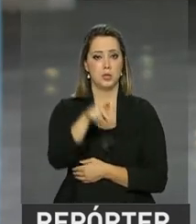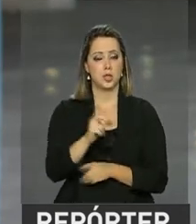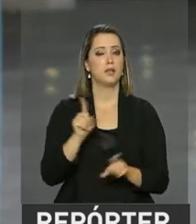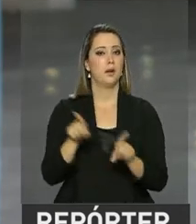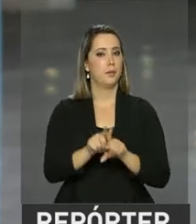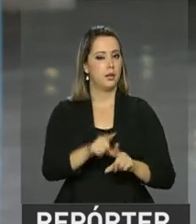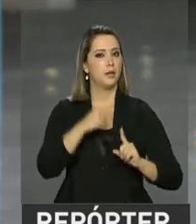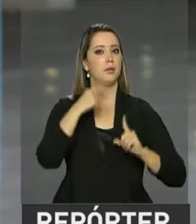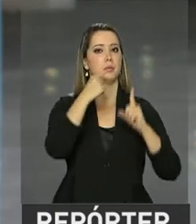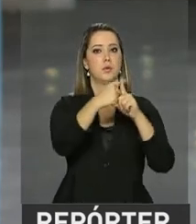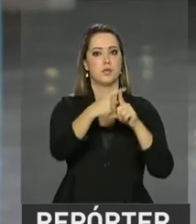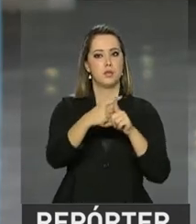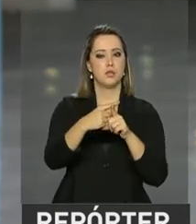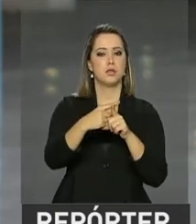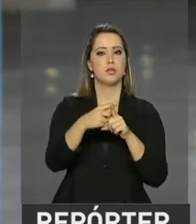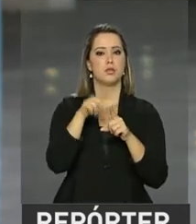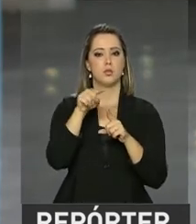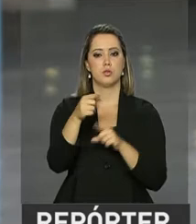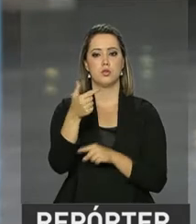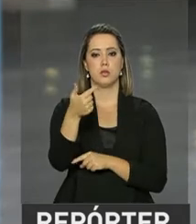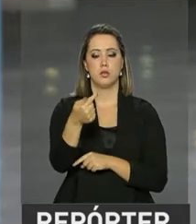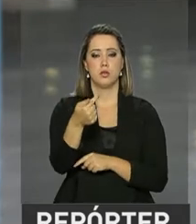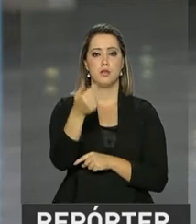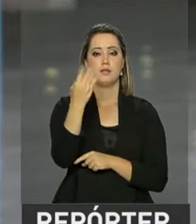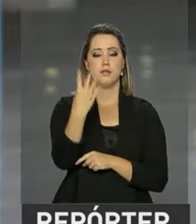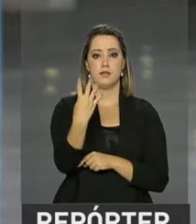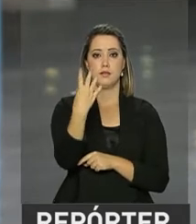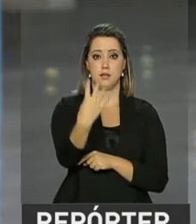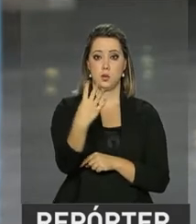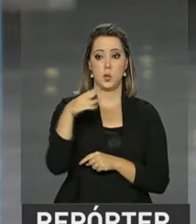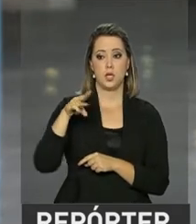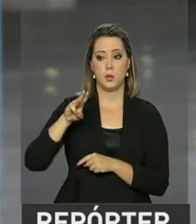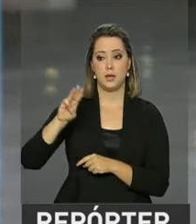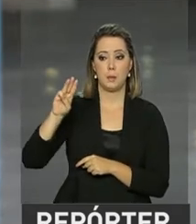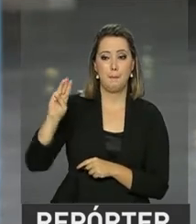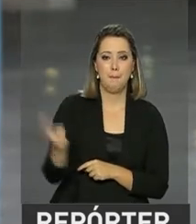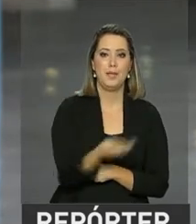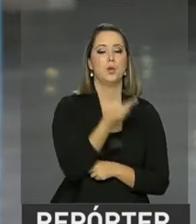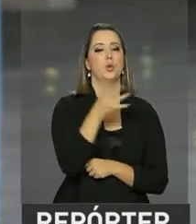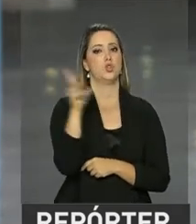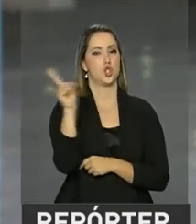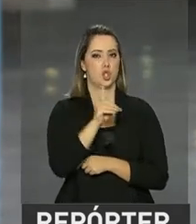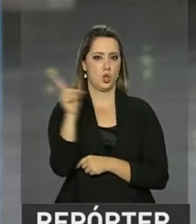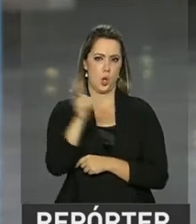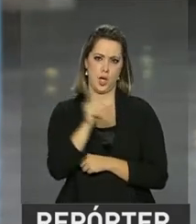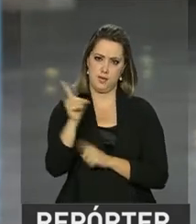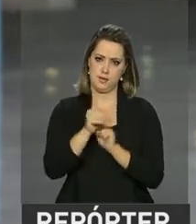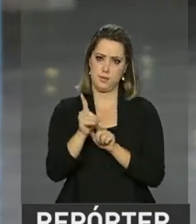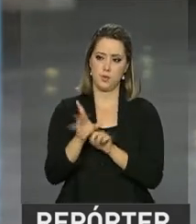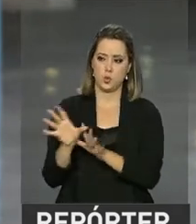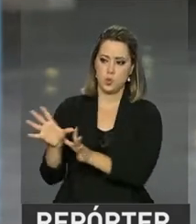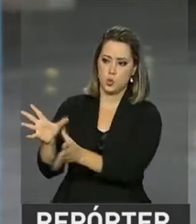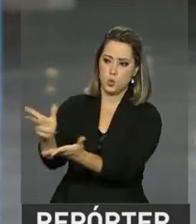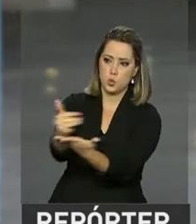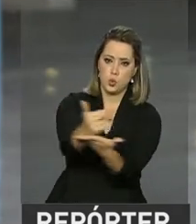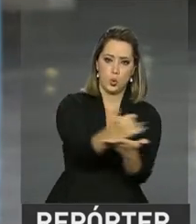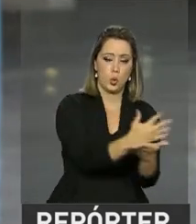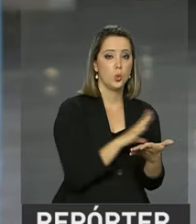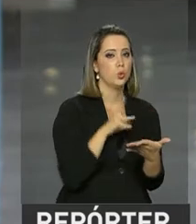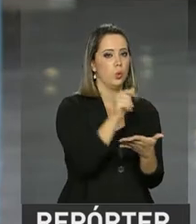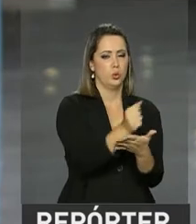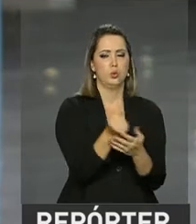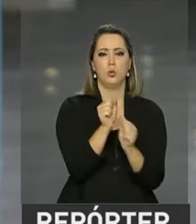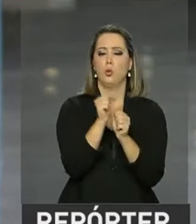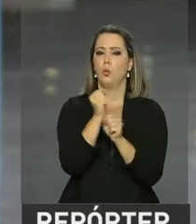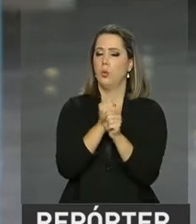positivo, ficou na casa dos 744 milhões de dólares. E no acumulado do ano, esse fluxo também